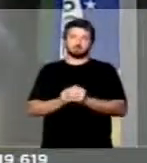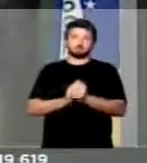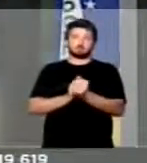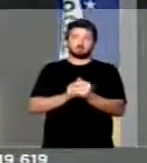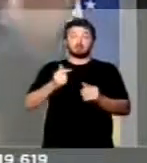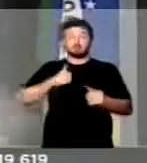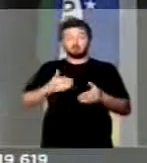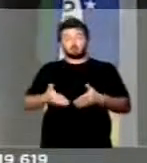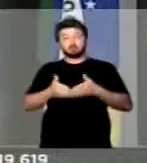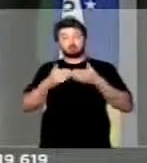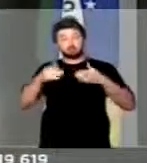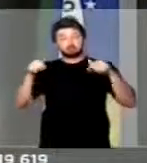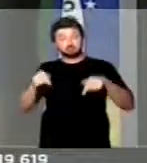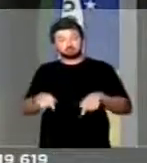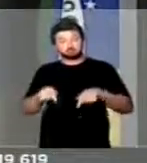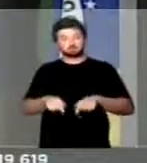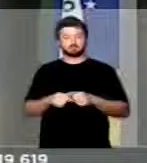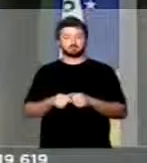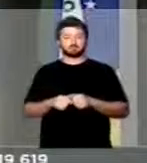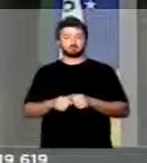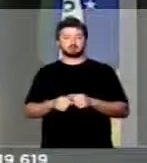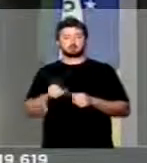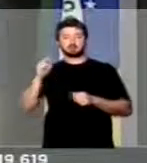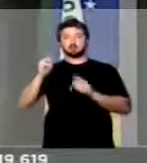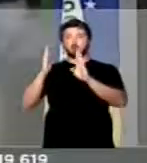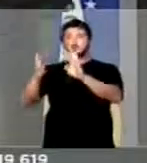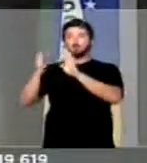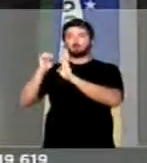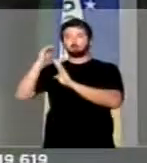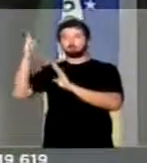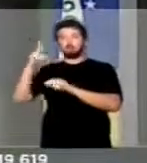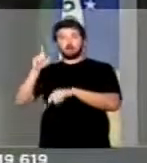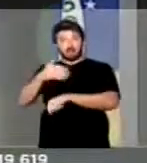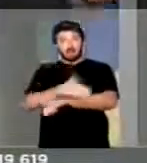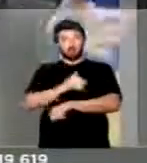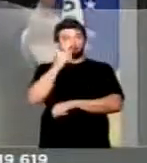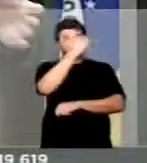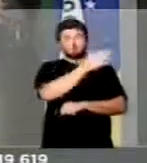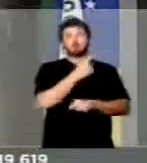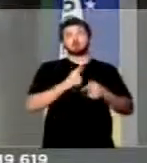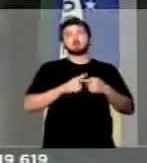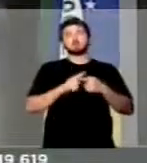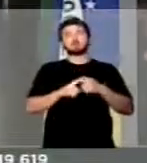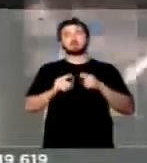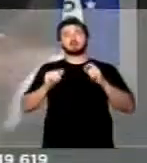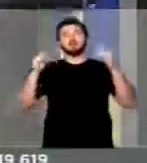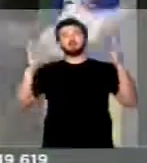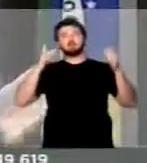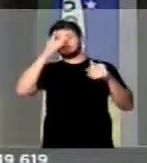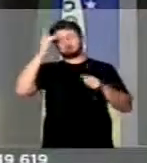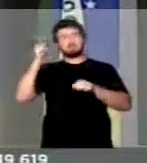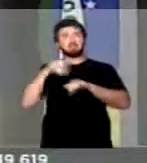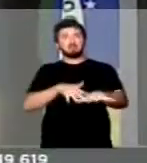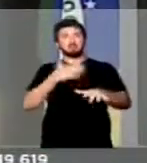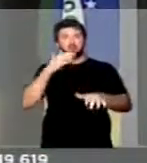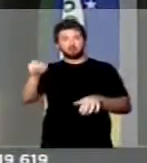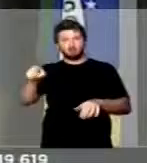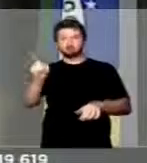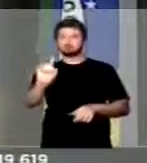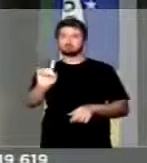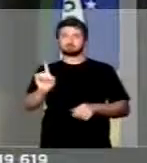O meu apelo aqui não é nem pelos corredores, nem pelas ruas, porque as ruas não se mobilizam por isso.